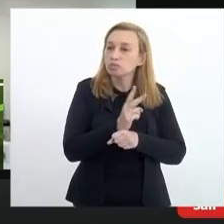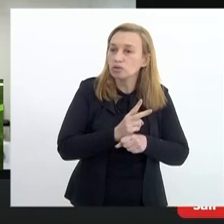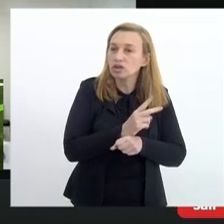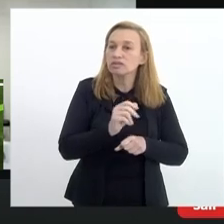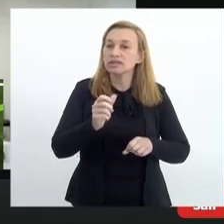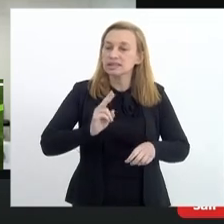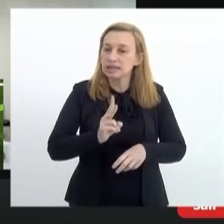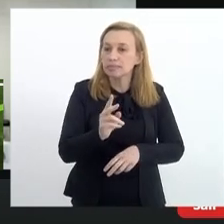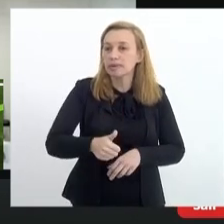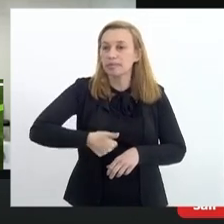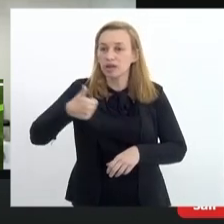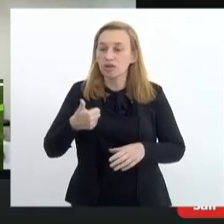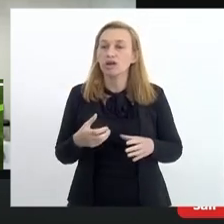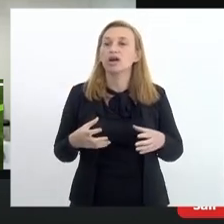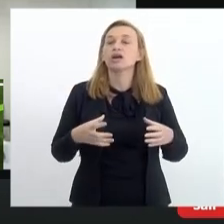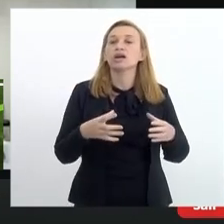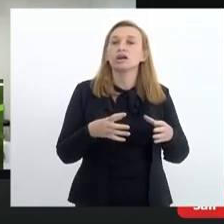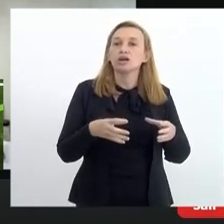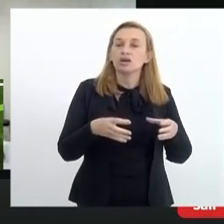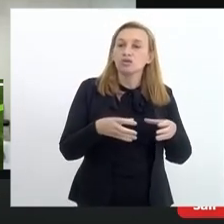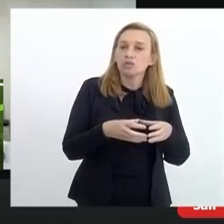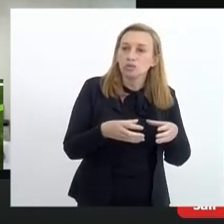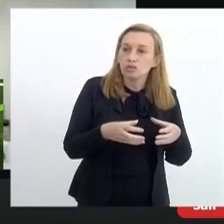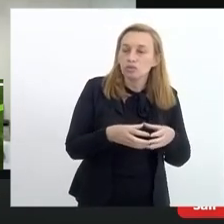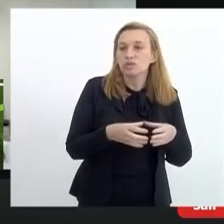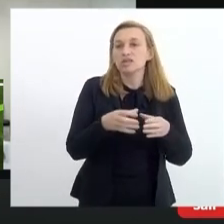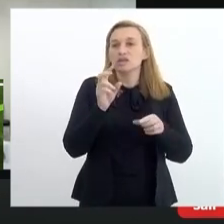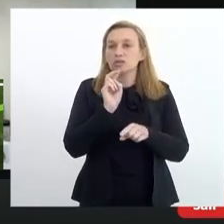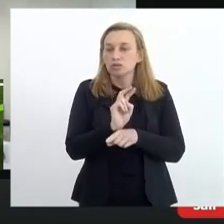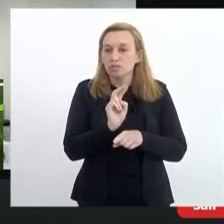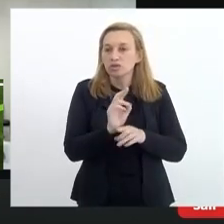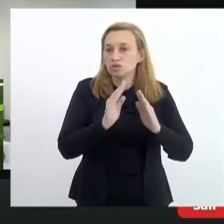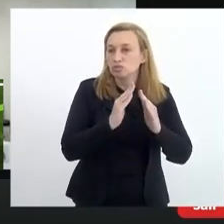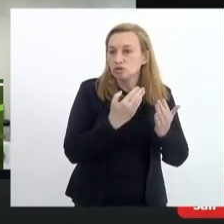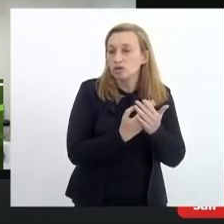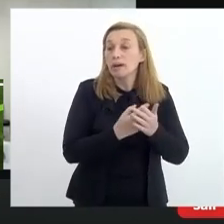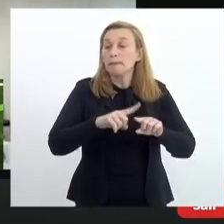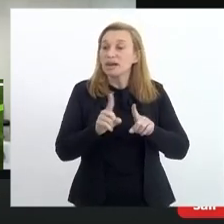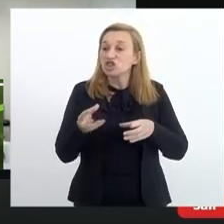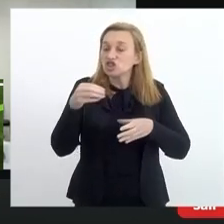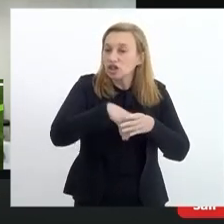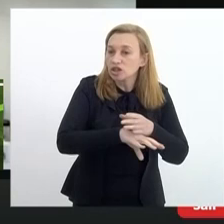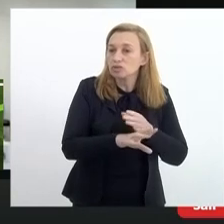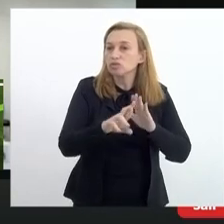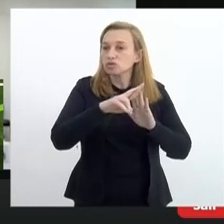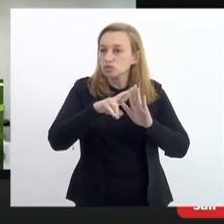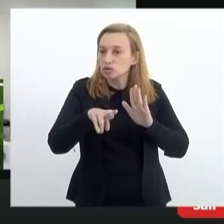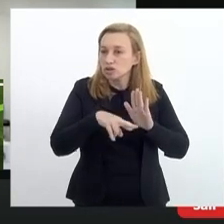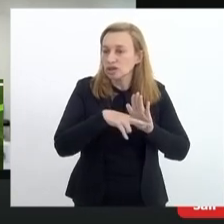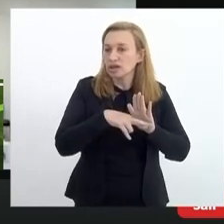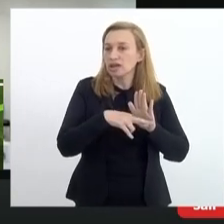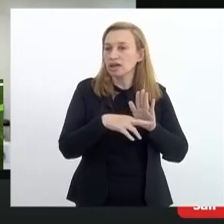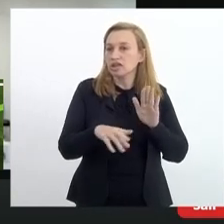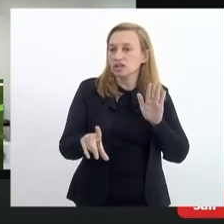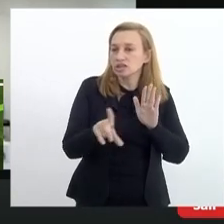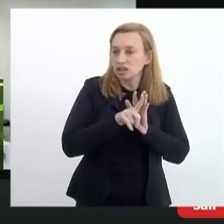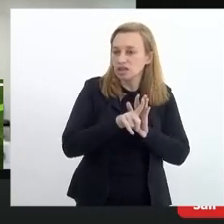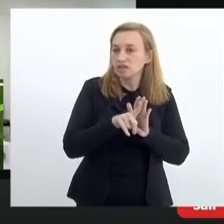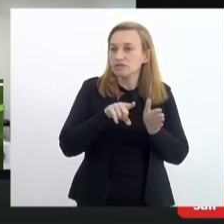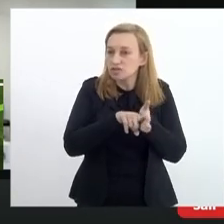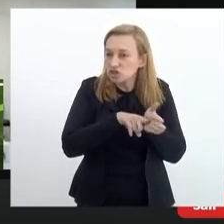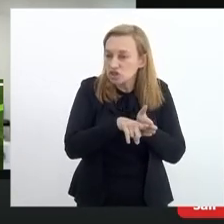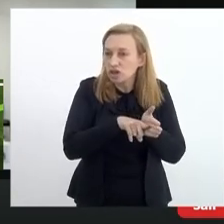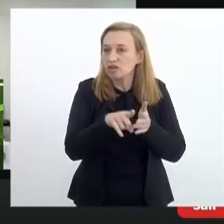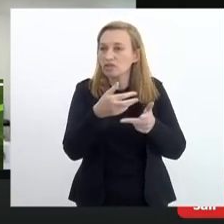melhoria das condições de trabalho dos inspetores, mas dentro de um regime de recuperação fiscal e dentro de uma série de outras coisas,